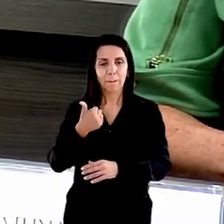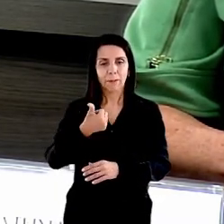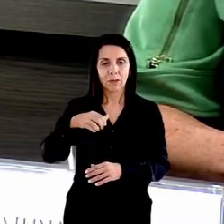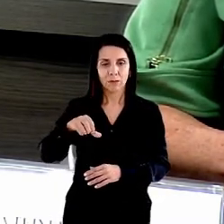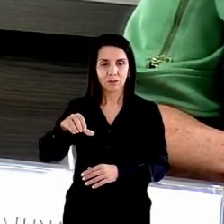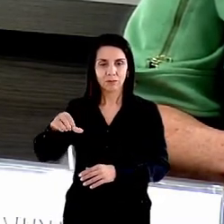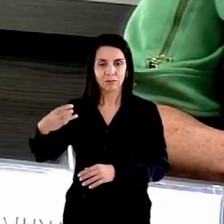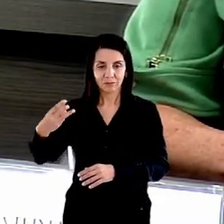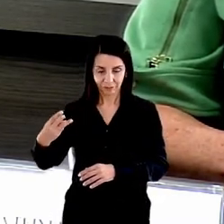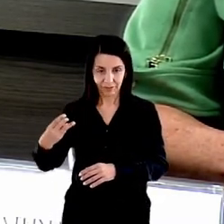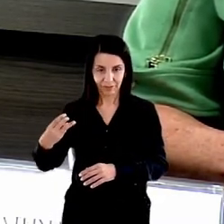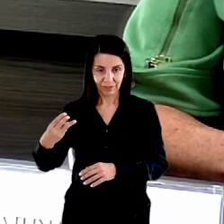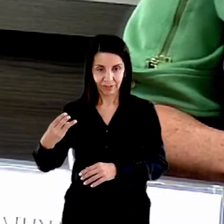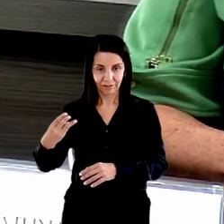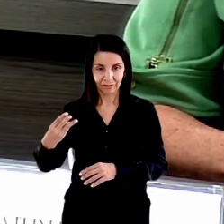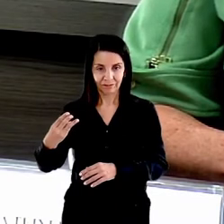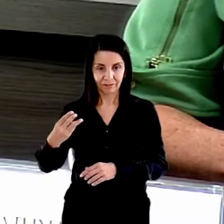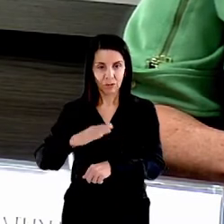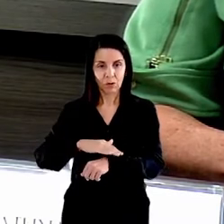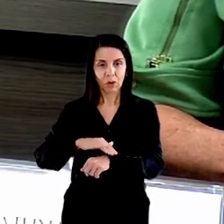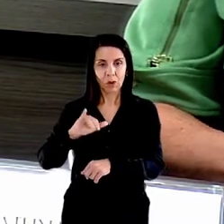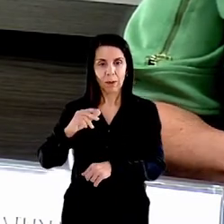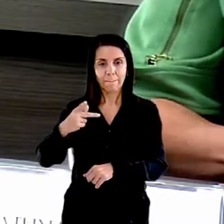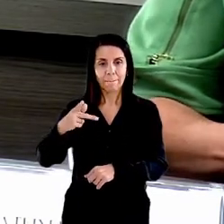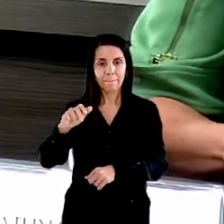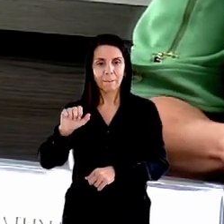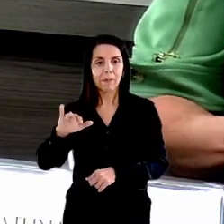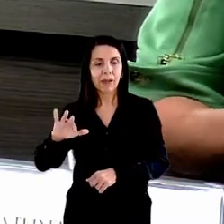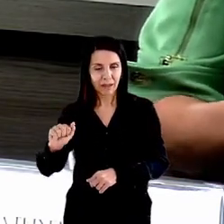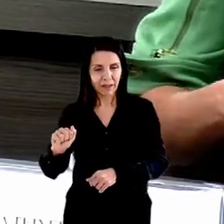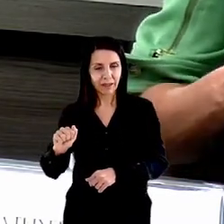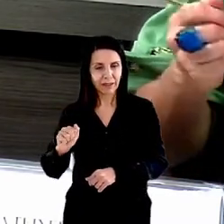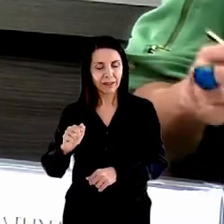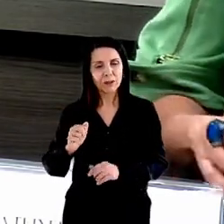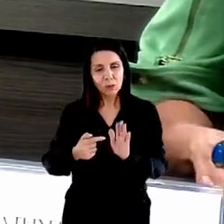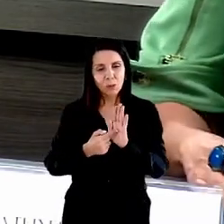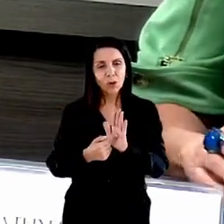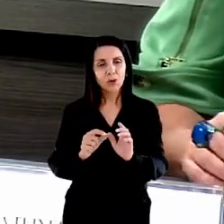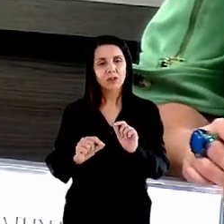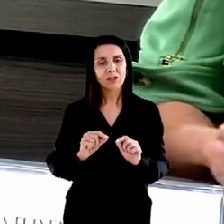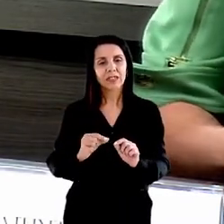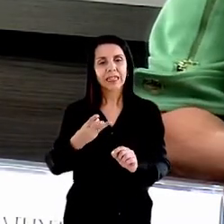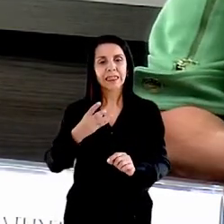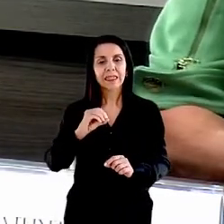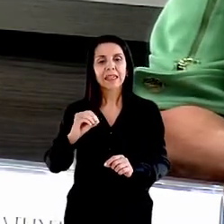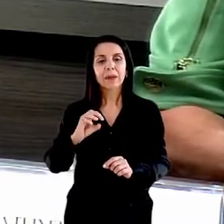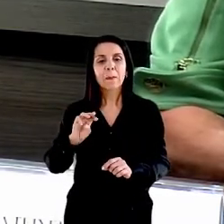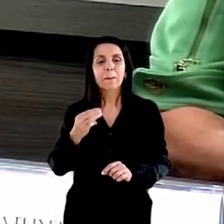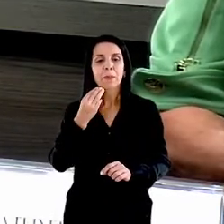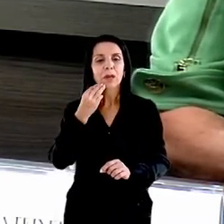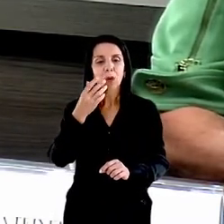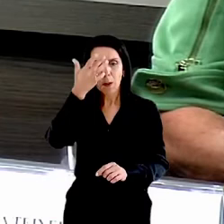IPEA anunciou que tinham 32 milhões de pessoas passando fome, em segurança alimentar grave.